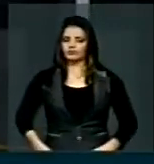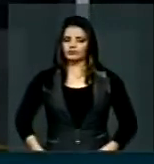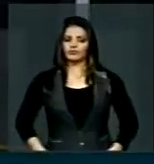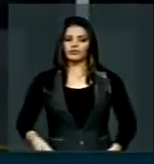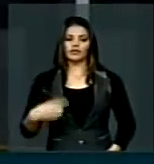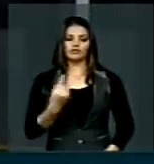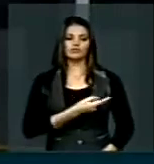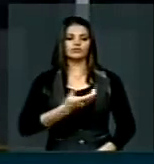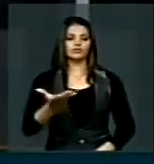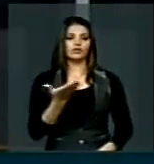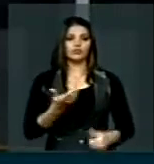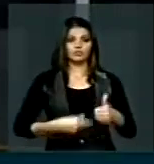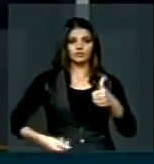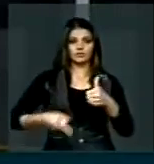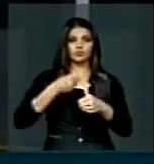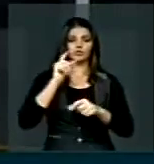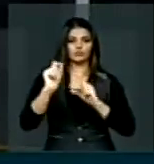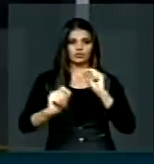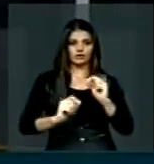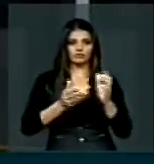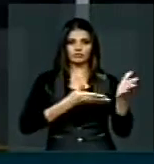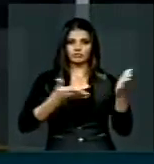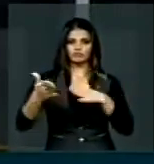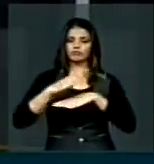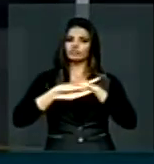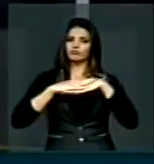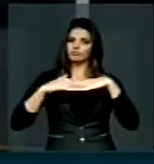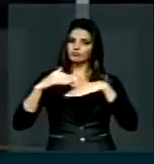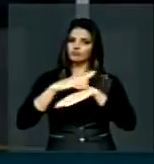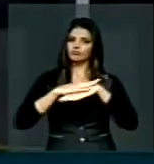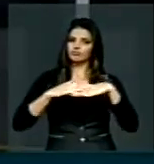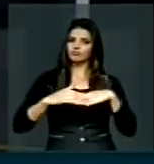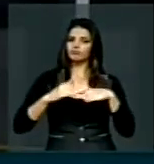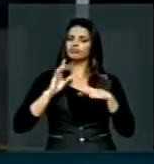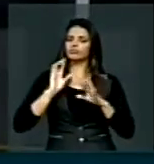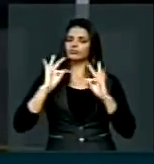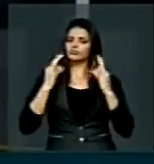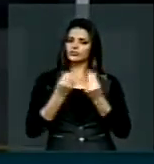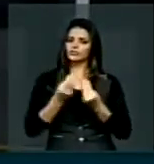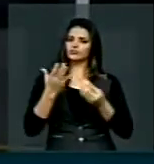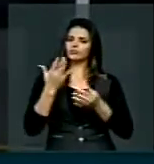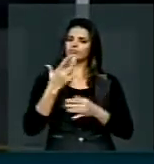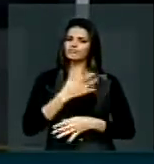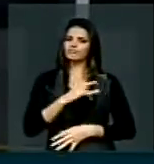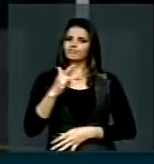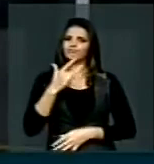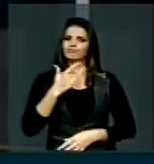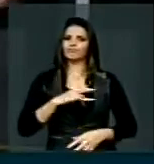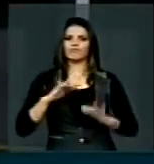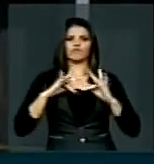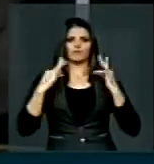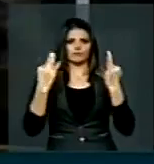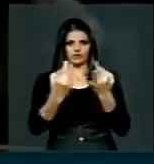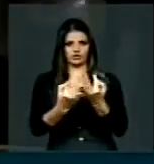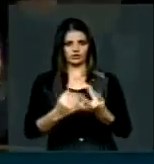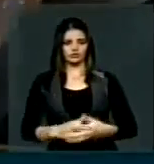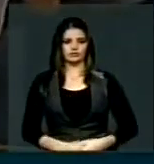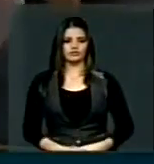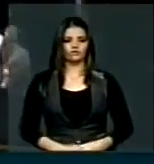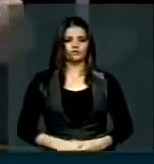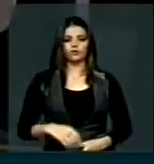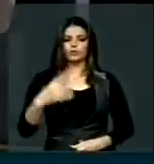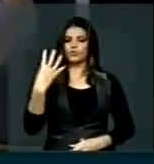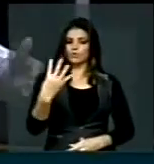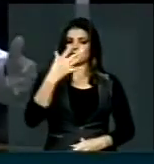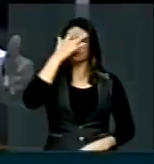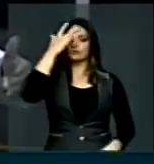a gente quer, primeiro, levar nossa solidariedade, nossos votos de pesar às famílias dessas